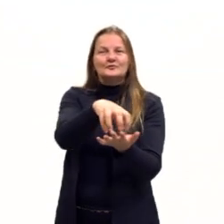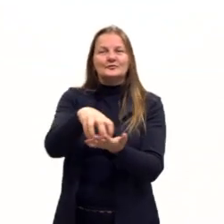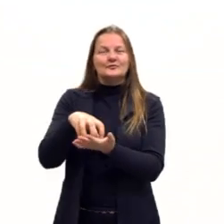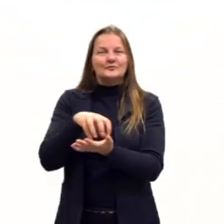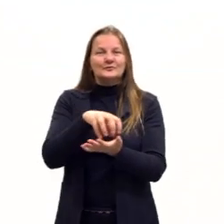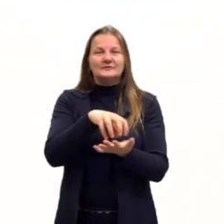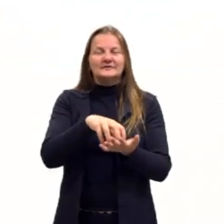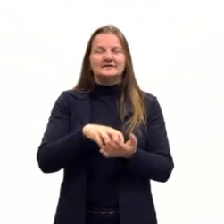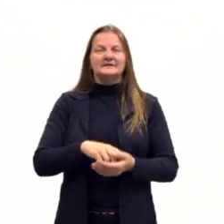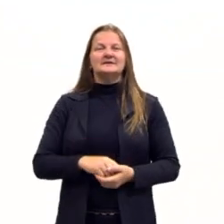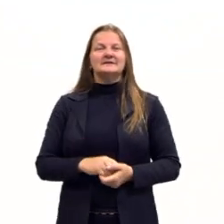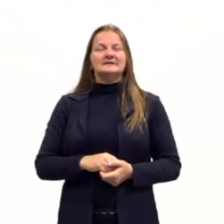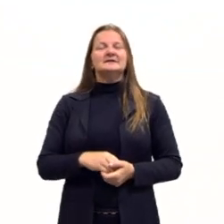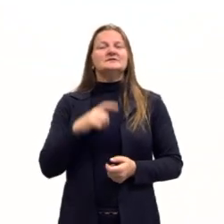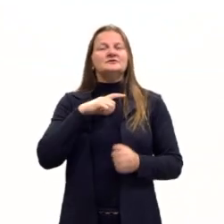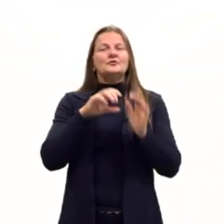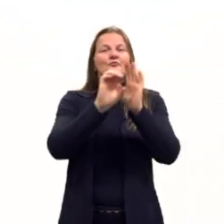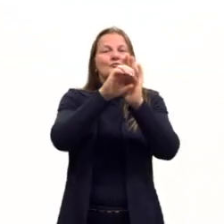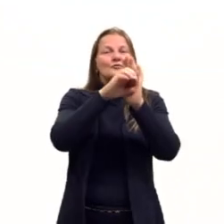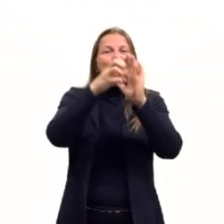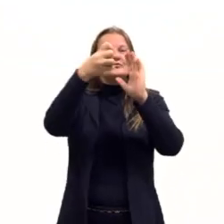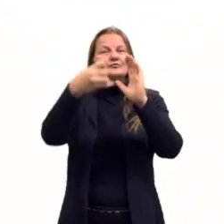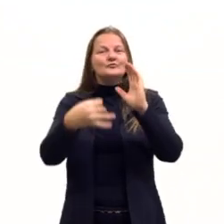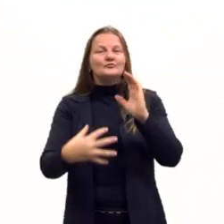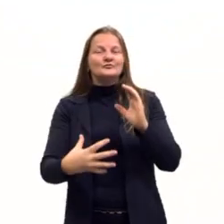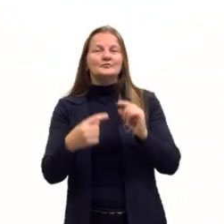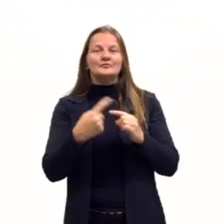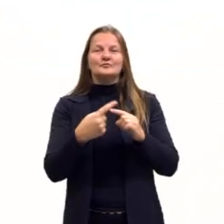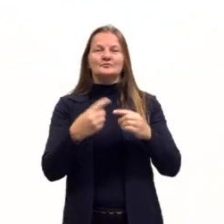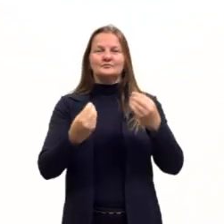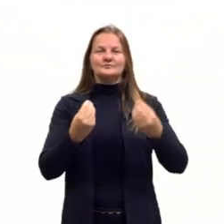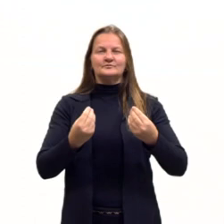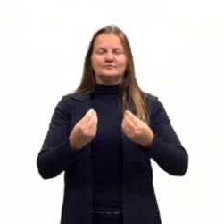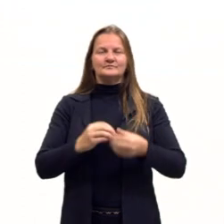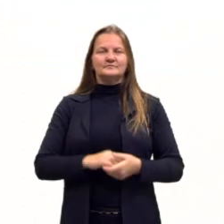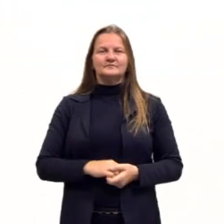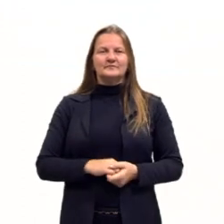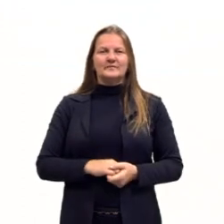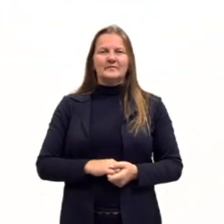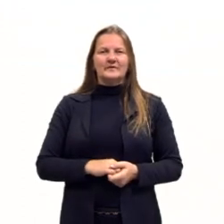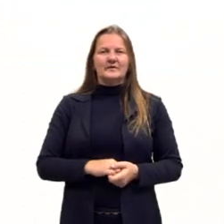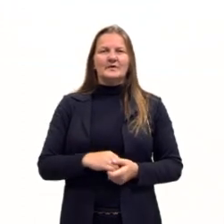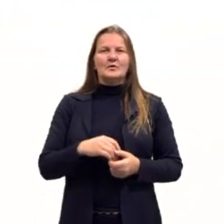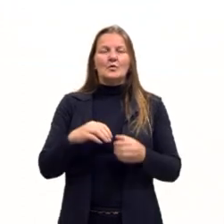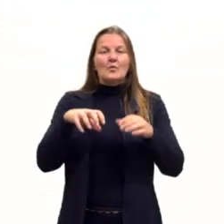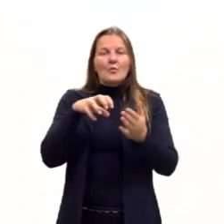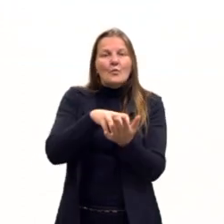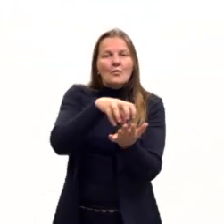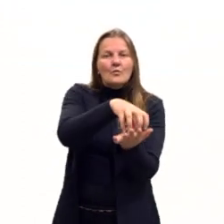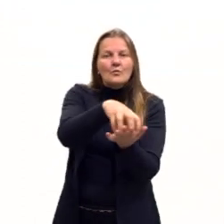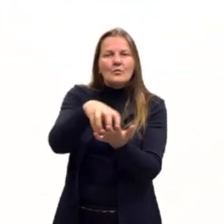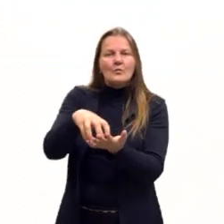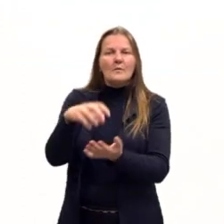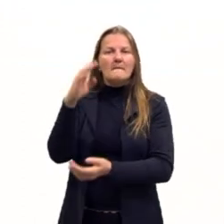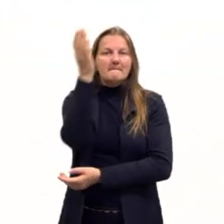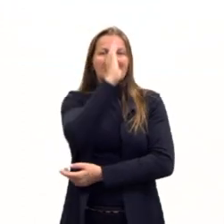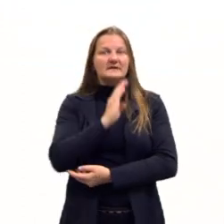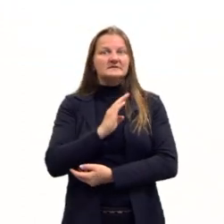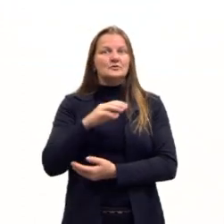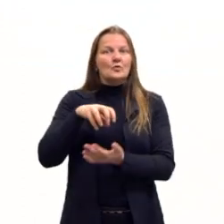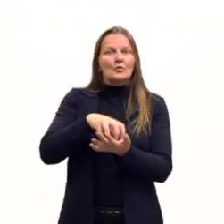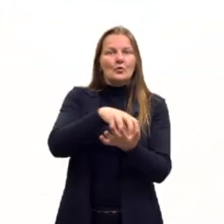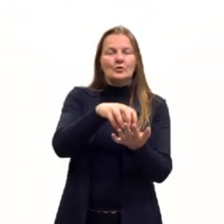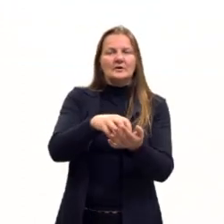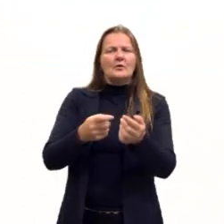né, por toda aquela concepção relacionada a ser uma colônia, nós tínhamos que comprar tudo